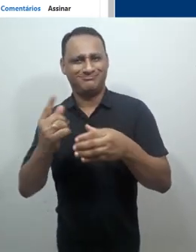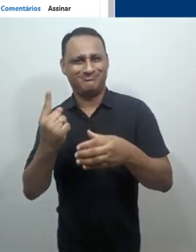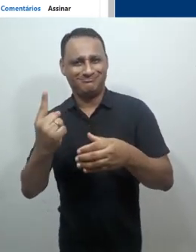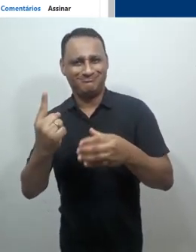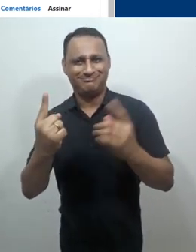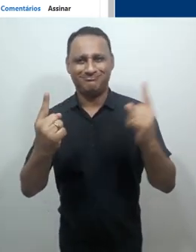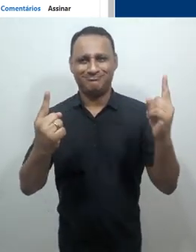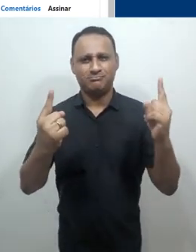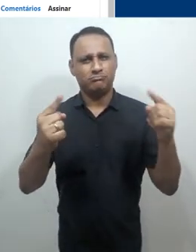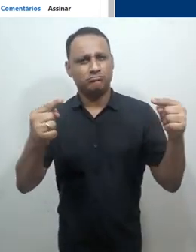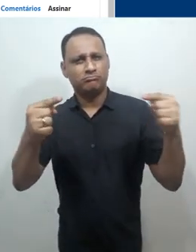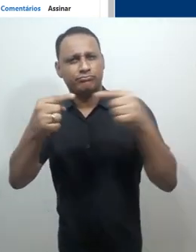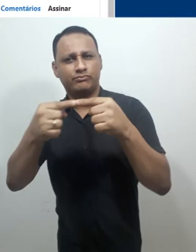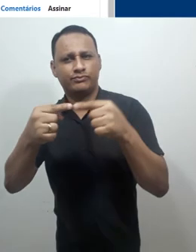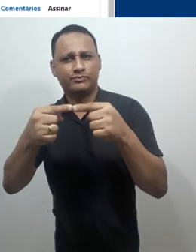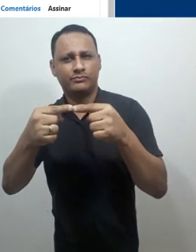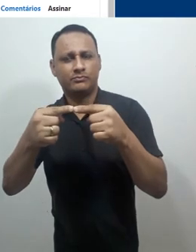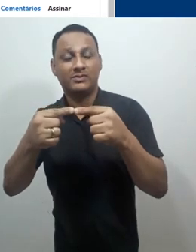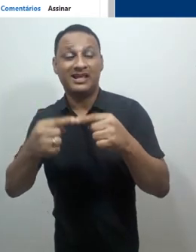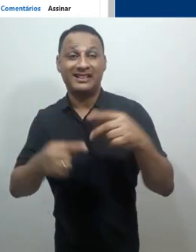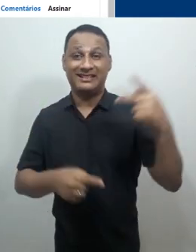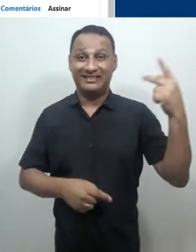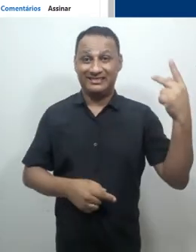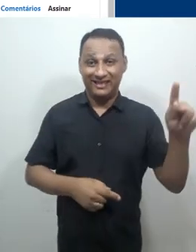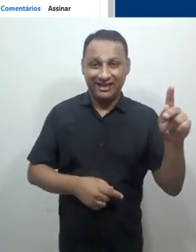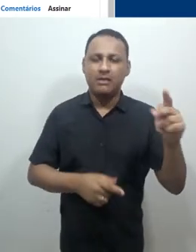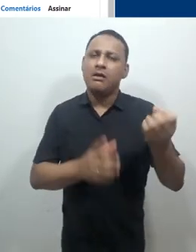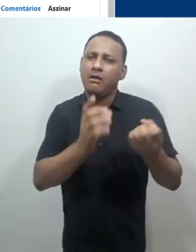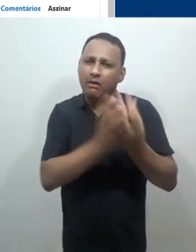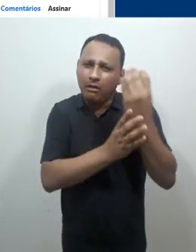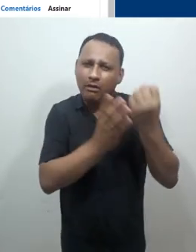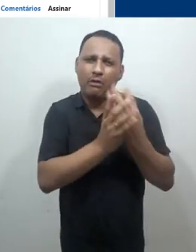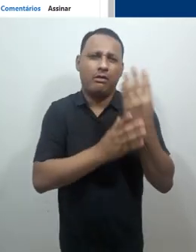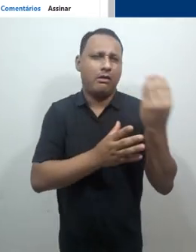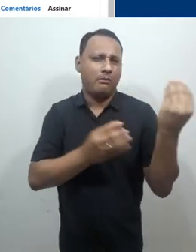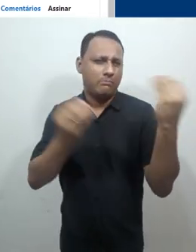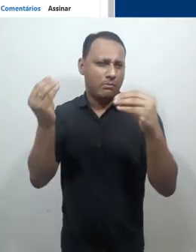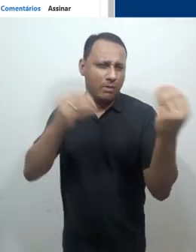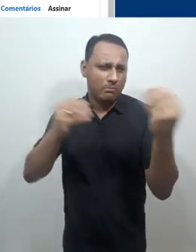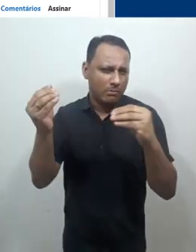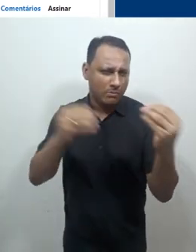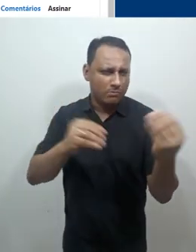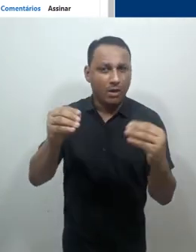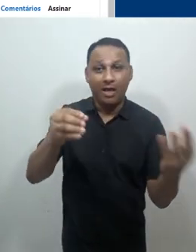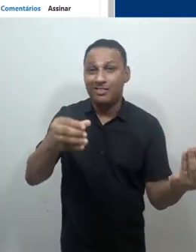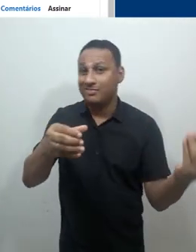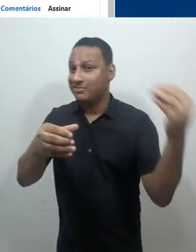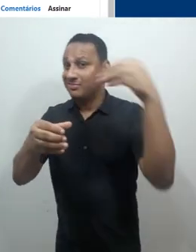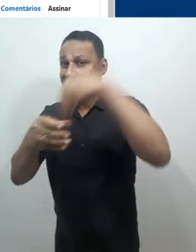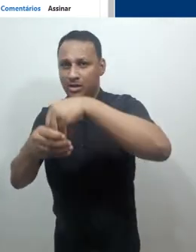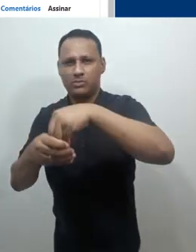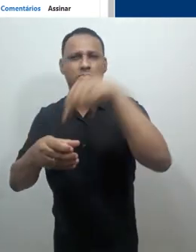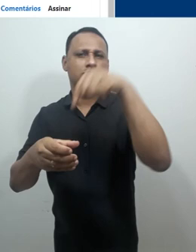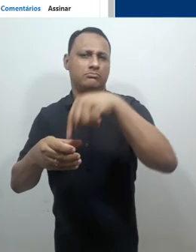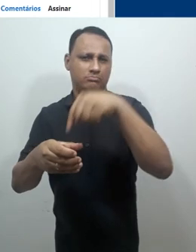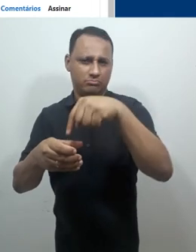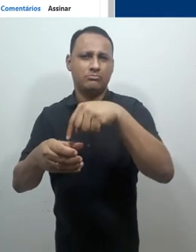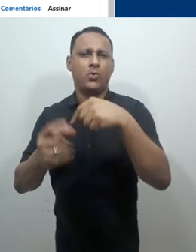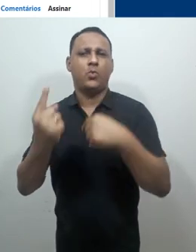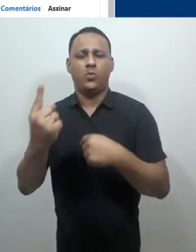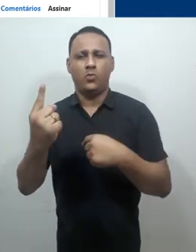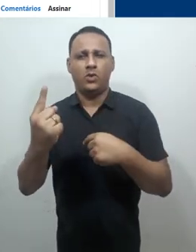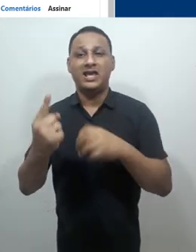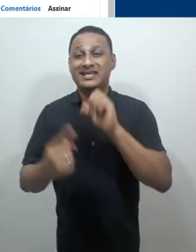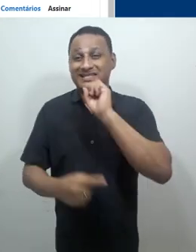neste momento, ele pertence apenas ao grupo 1. Assim, todo o tópico que ele cria será criado